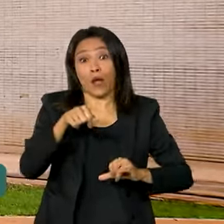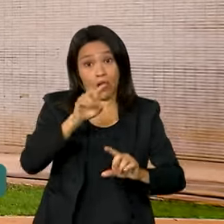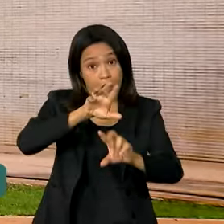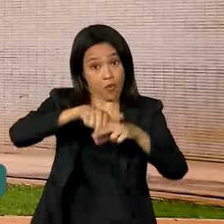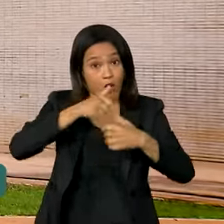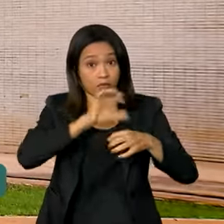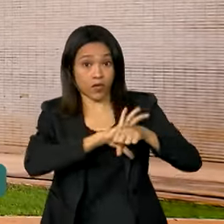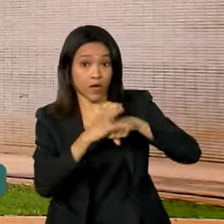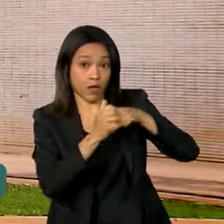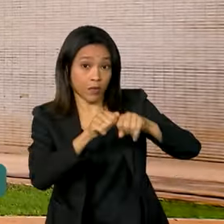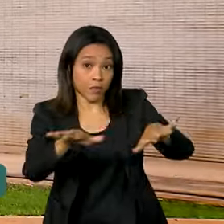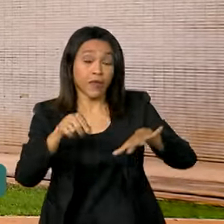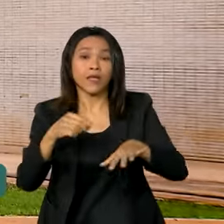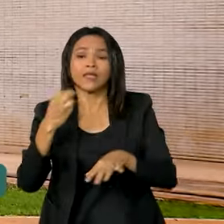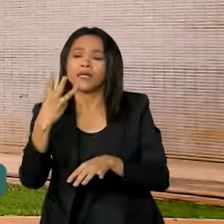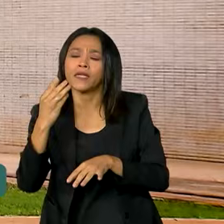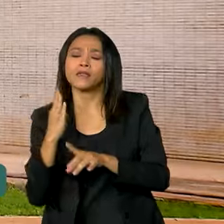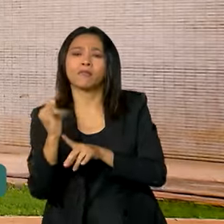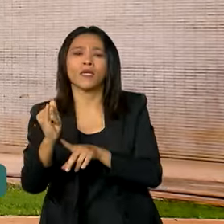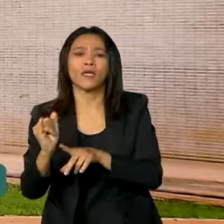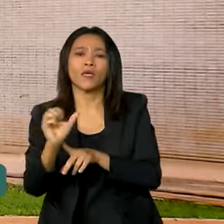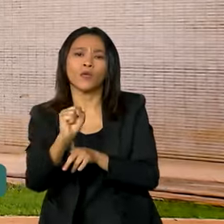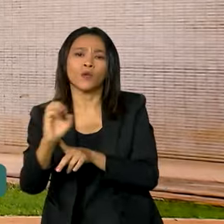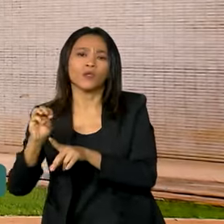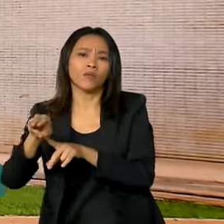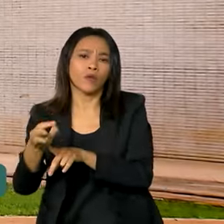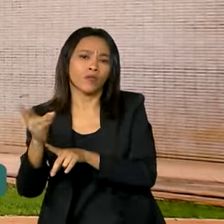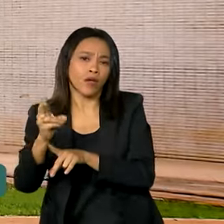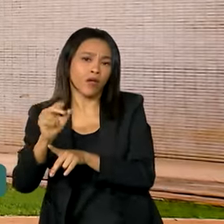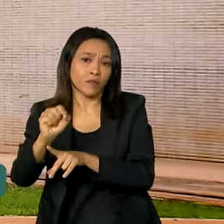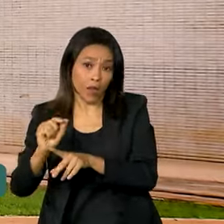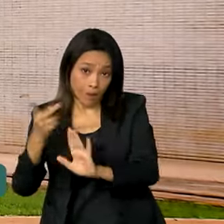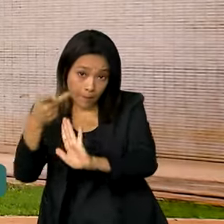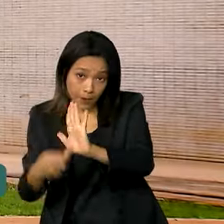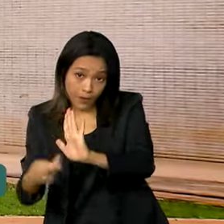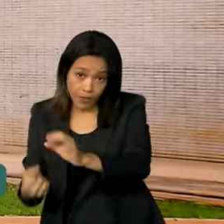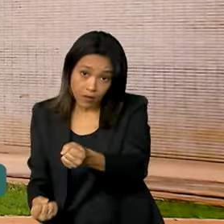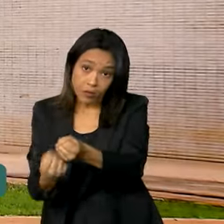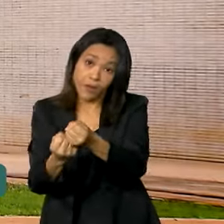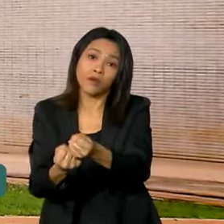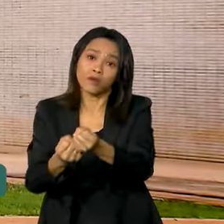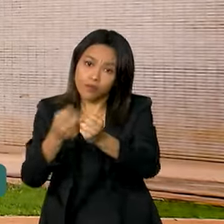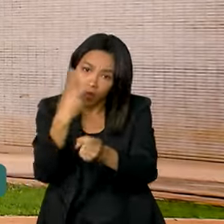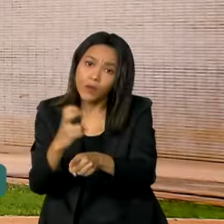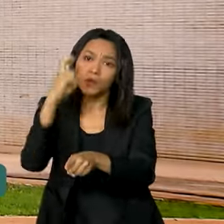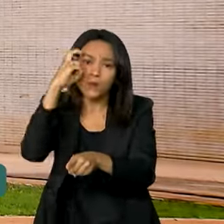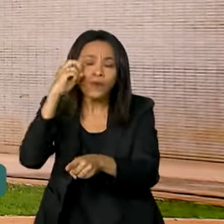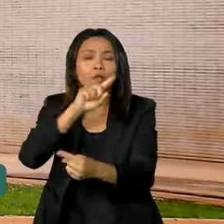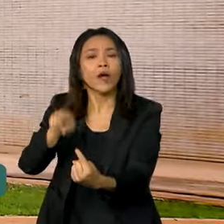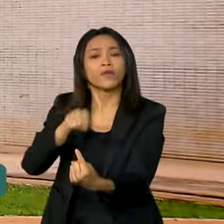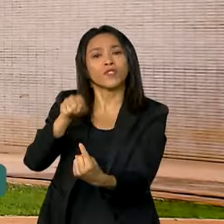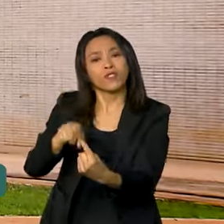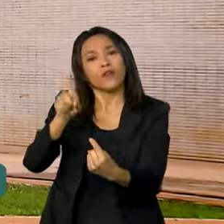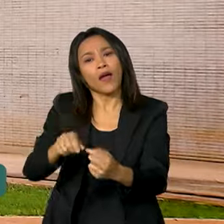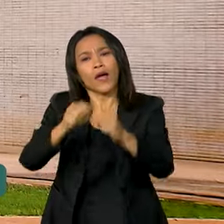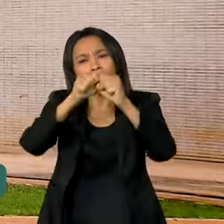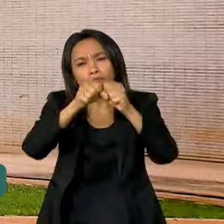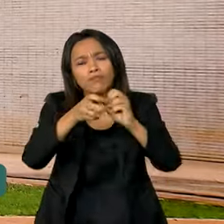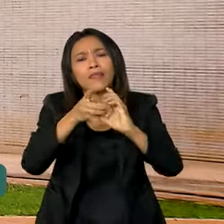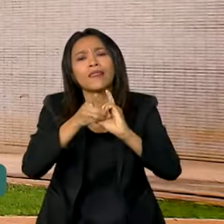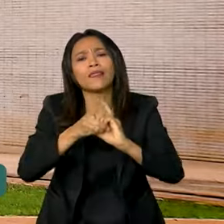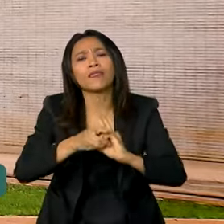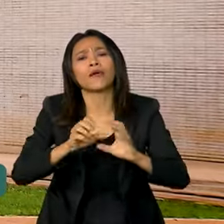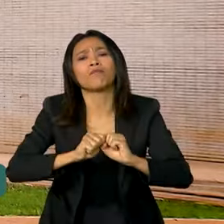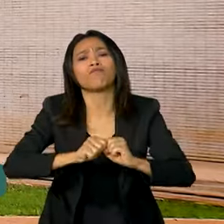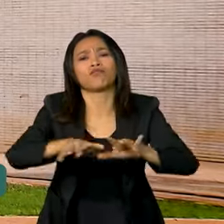de 3 bilhões e 800 milhões de reais para ações e projetos culturais. O objetivo é democratizar o acesso